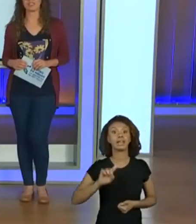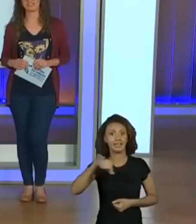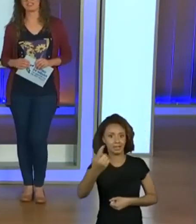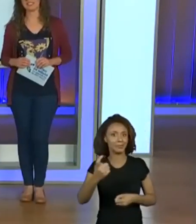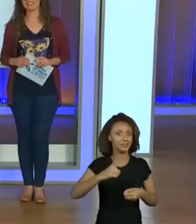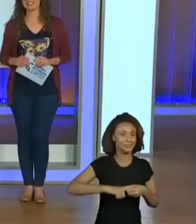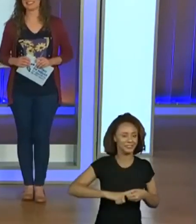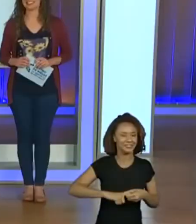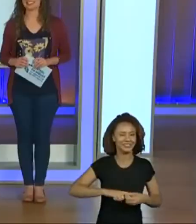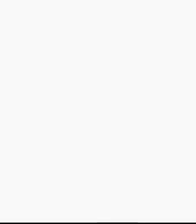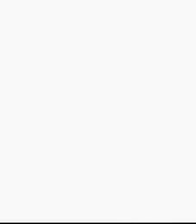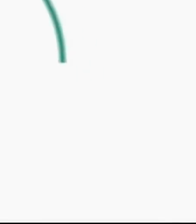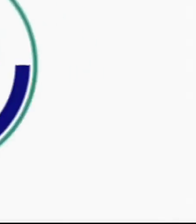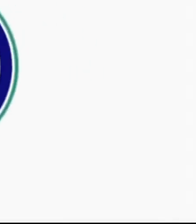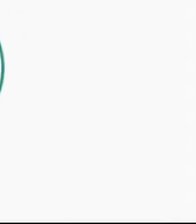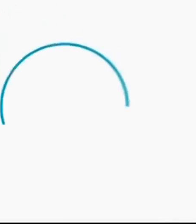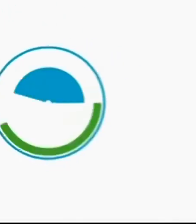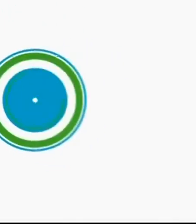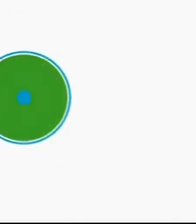gente volta.